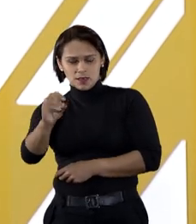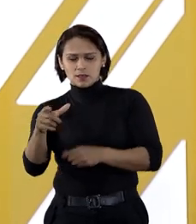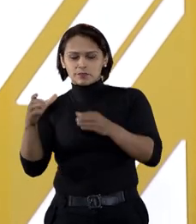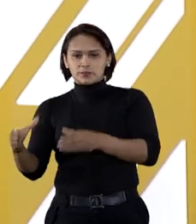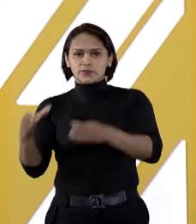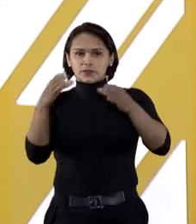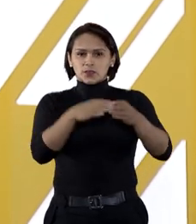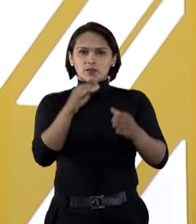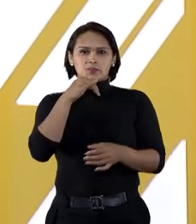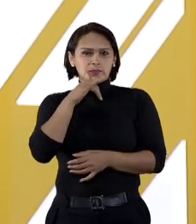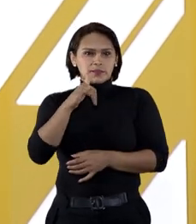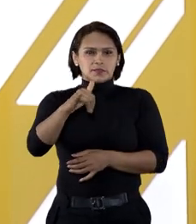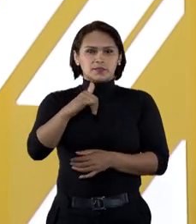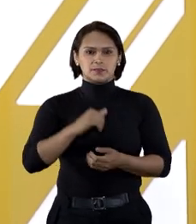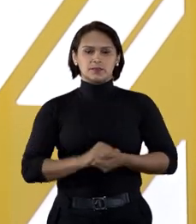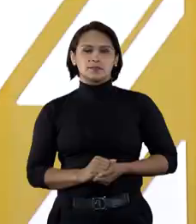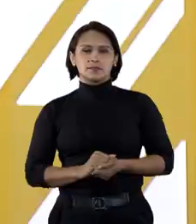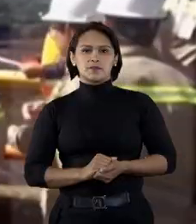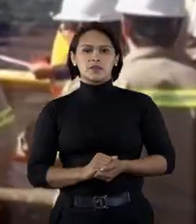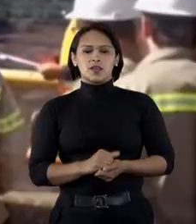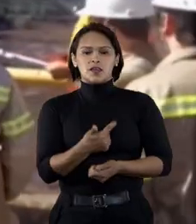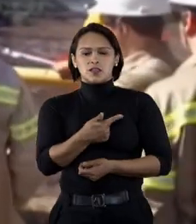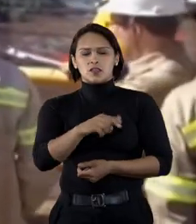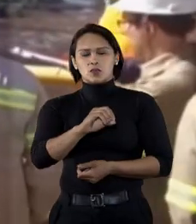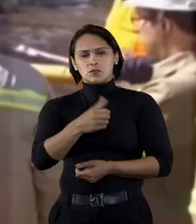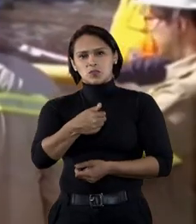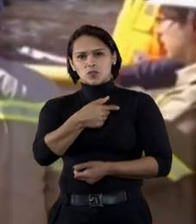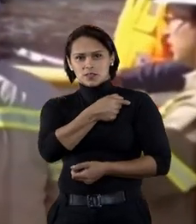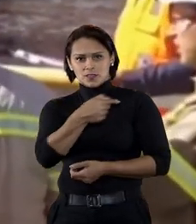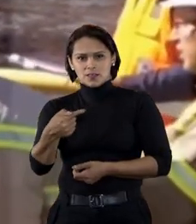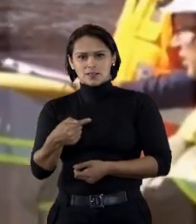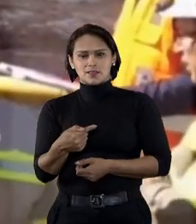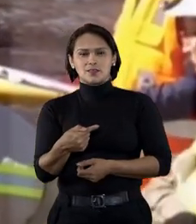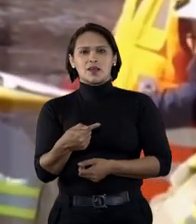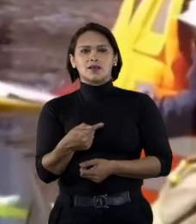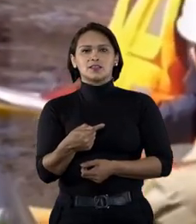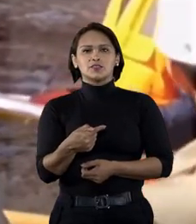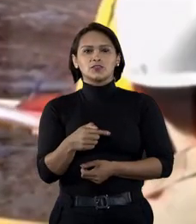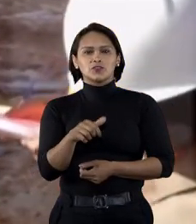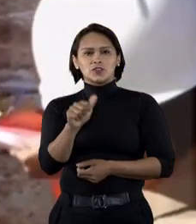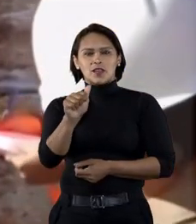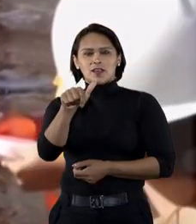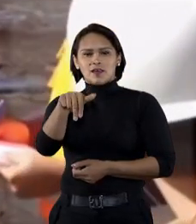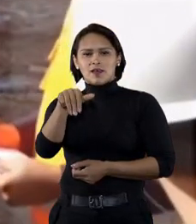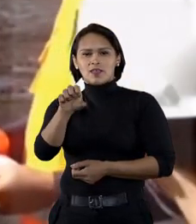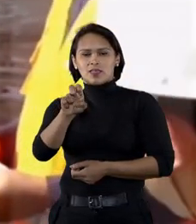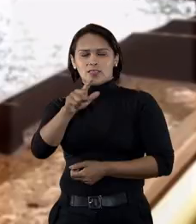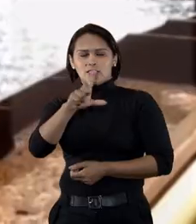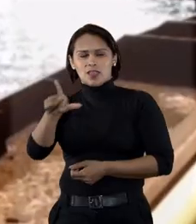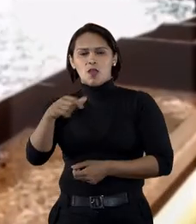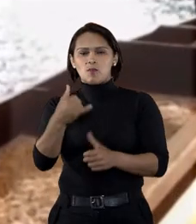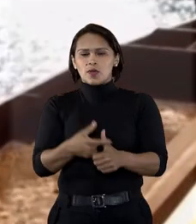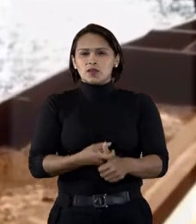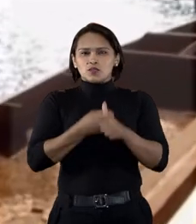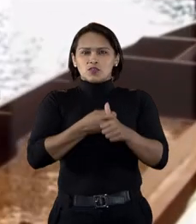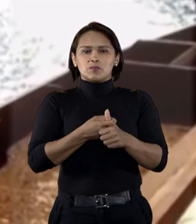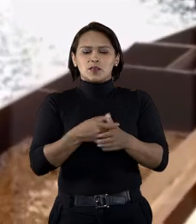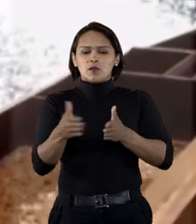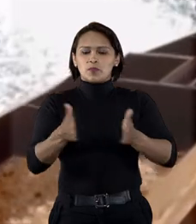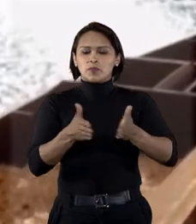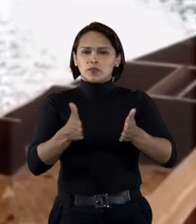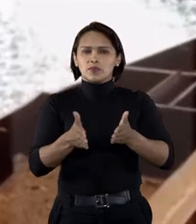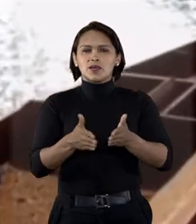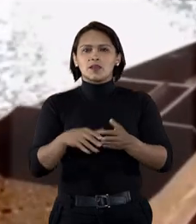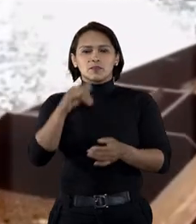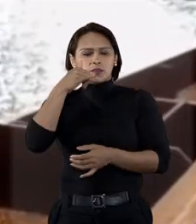sistema de realocação de energia. Em 2017, a Agência Nacional de Energia Elétrica, ANEL, determinou a suspensão